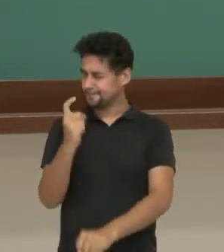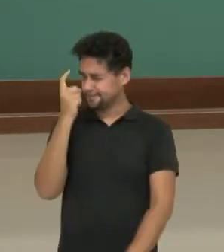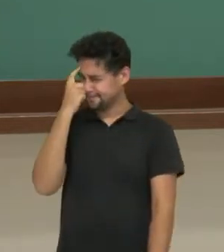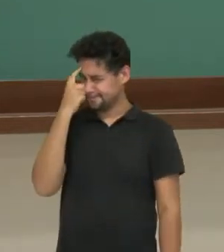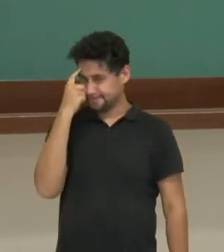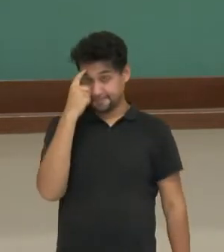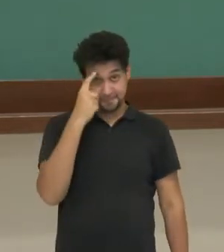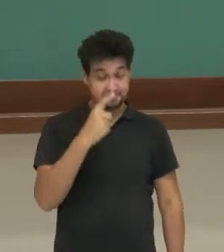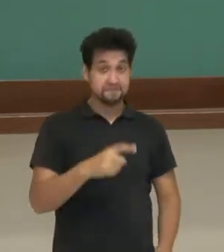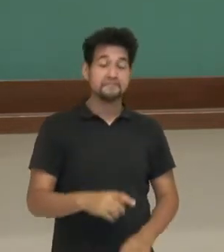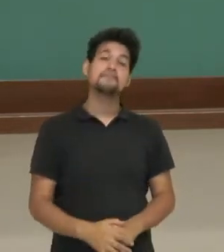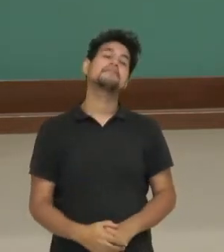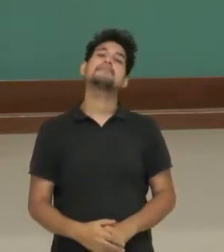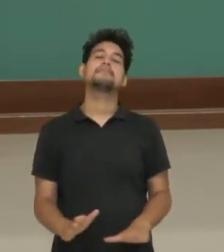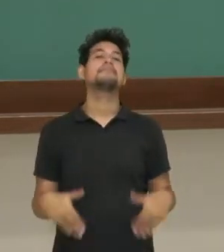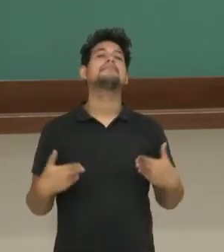nisso.